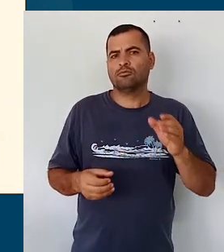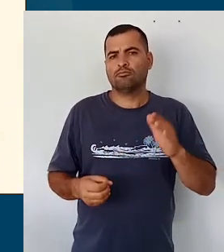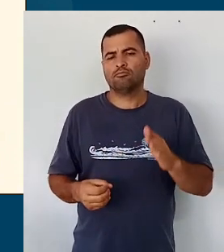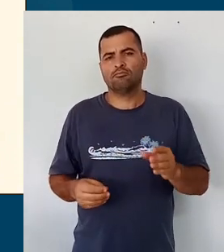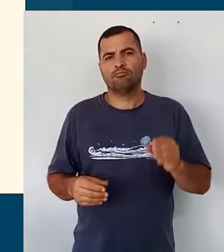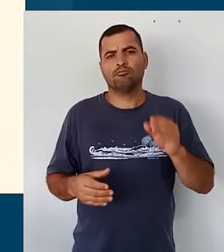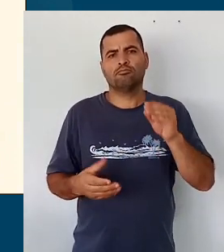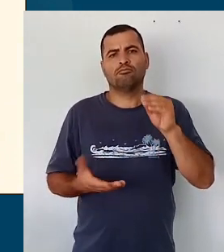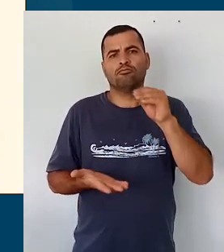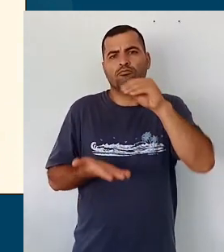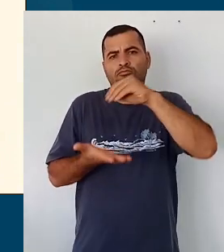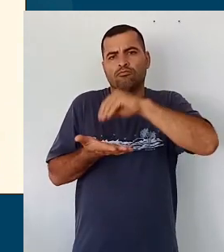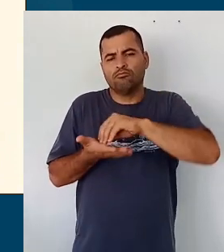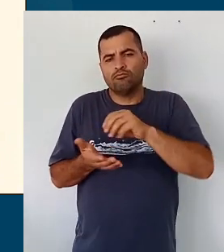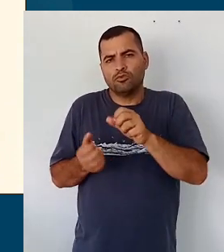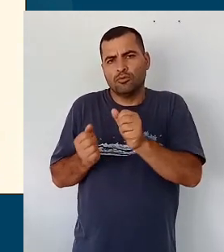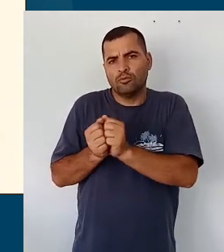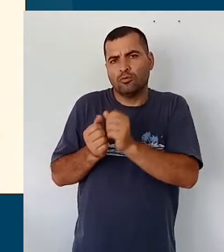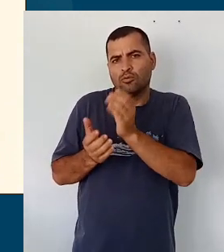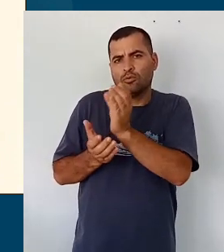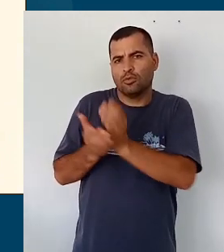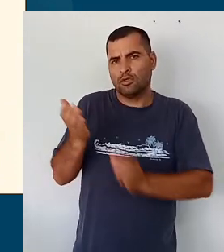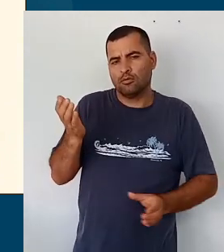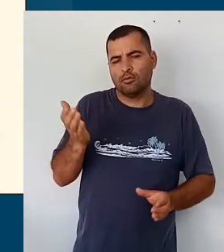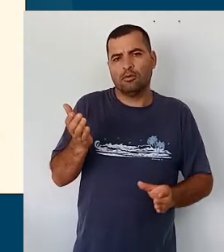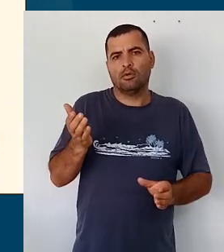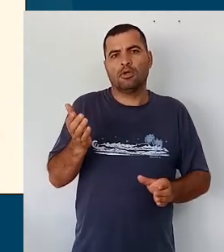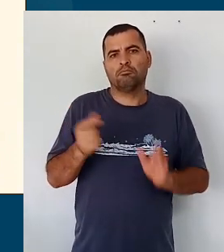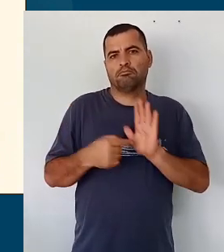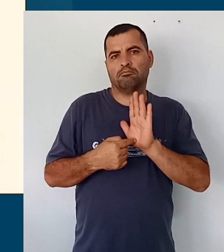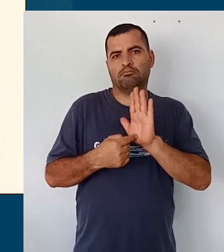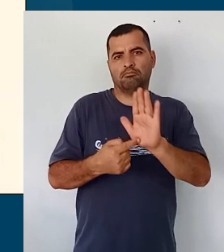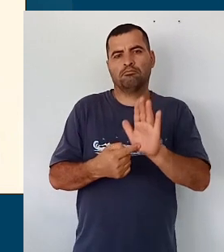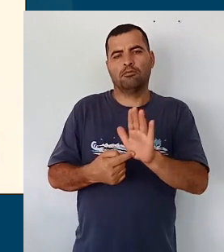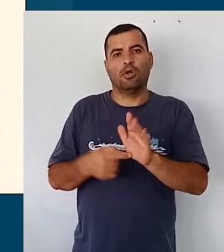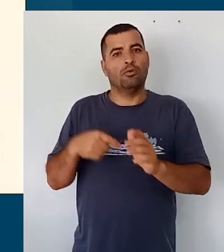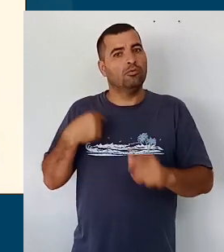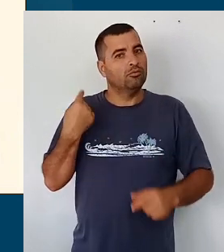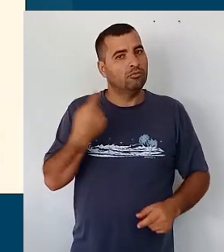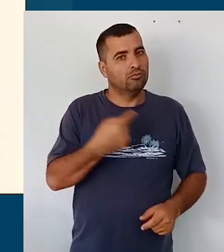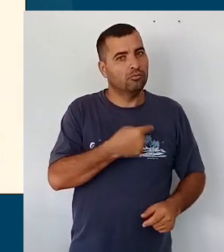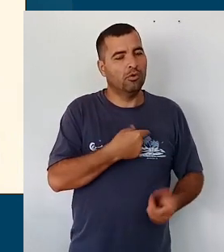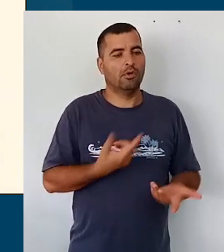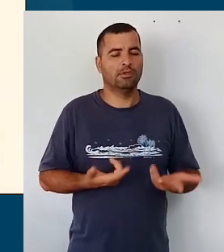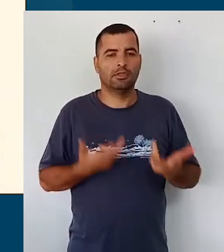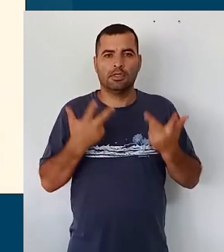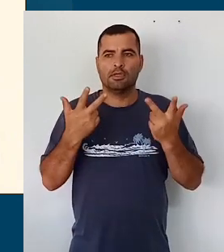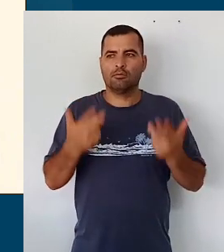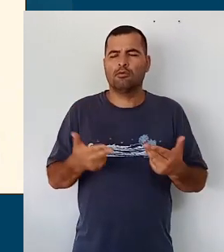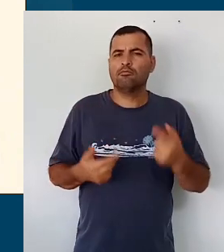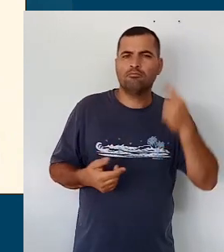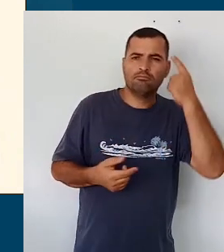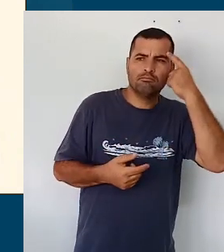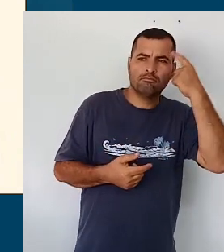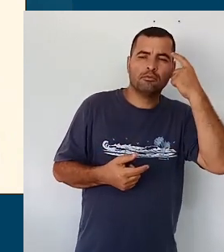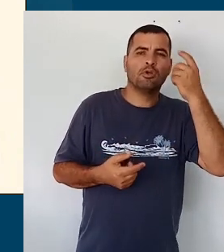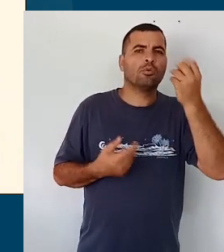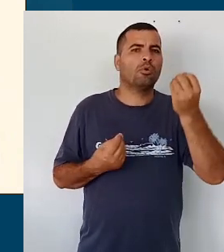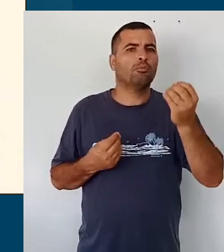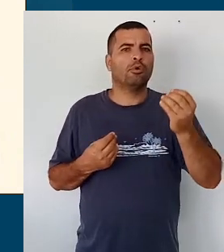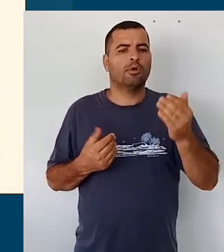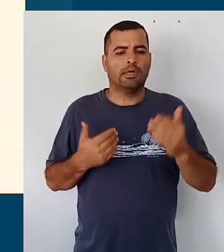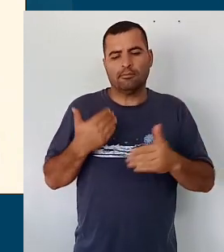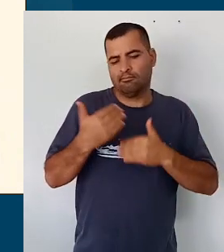para apresentar essa noção dessa avaliação formativa como aquela que faz parte do processo de